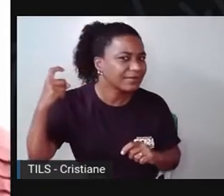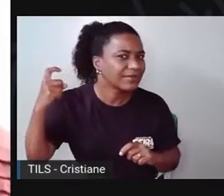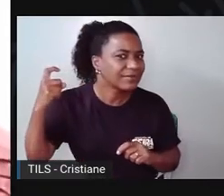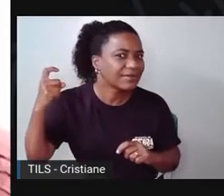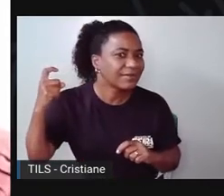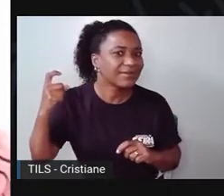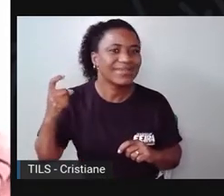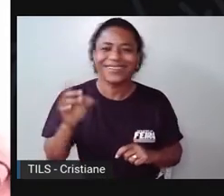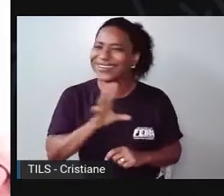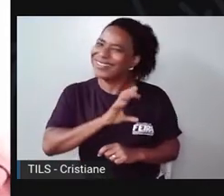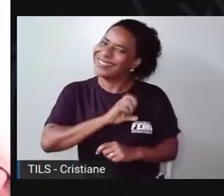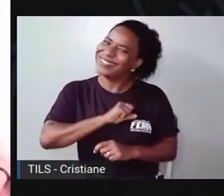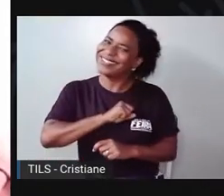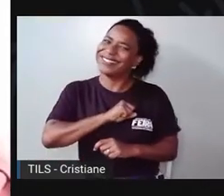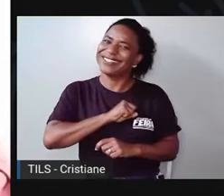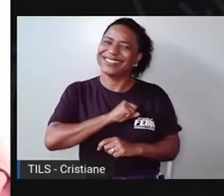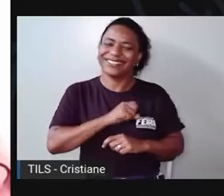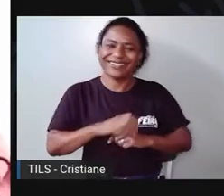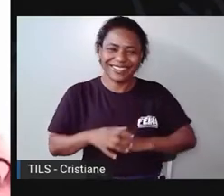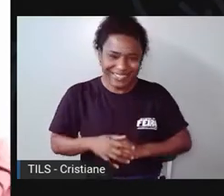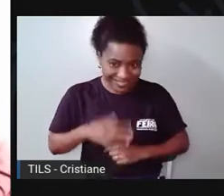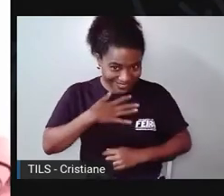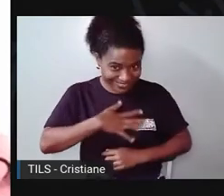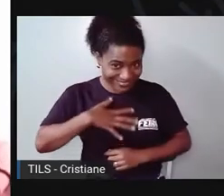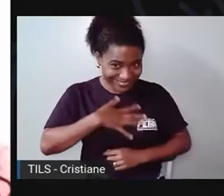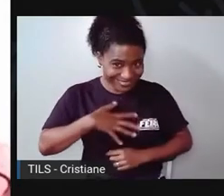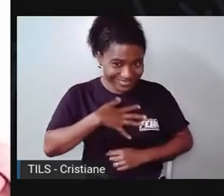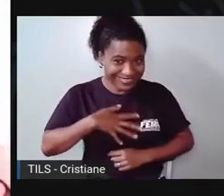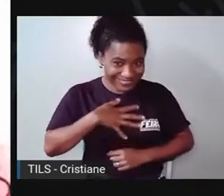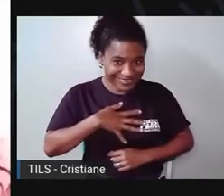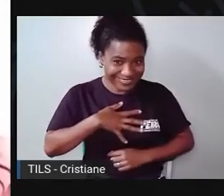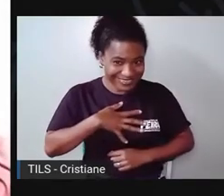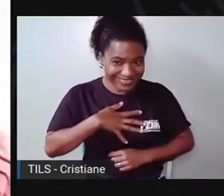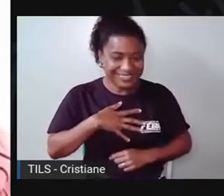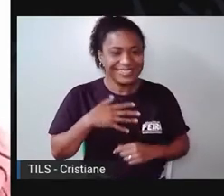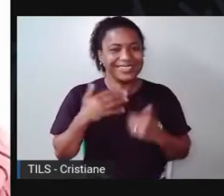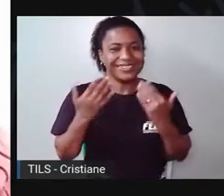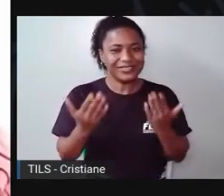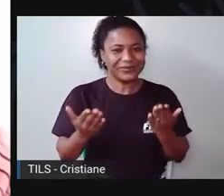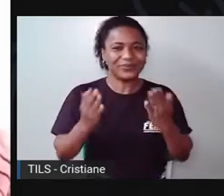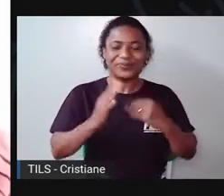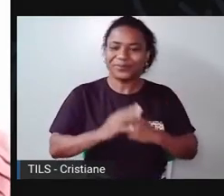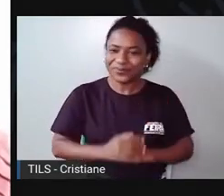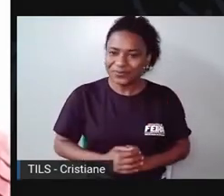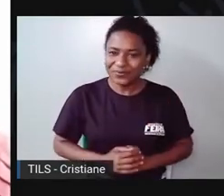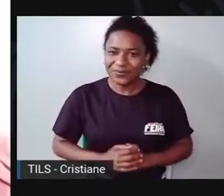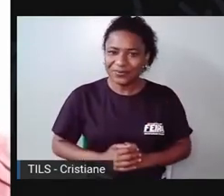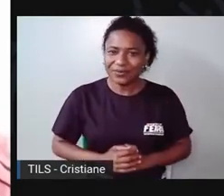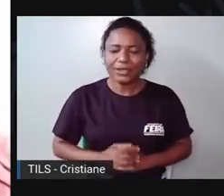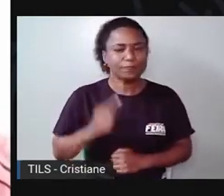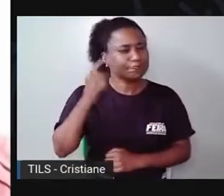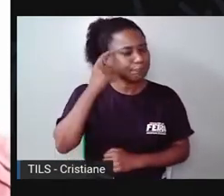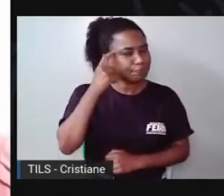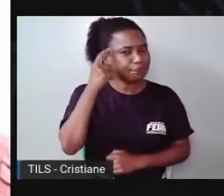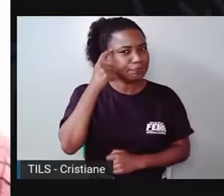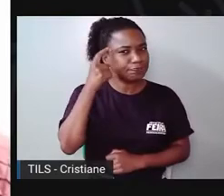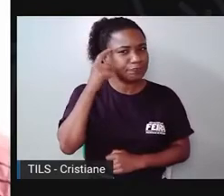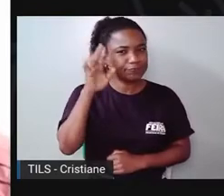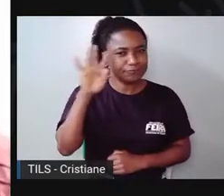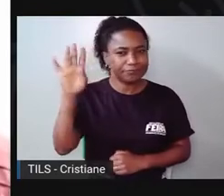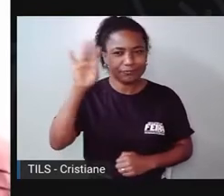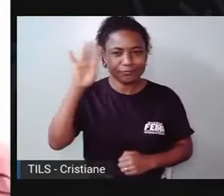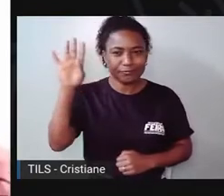Adorei. E vocês gostaram? Agora, eu fiquei pensando, será que a gente conseguiria